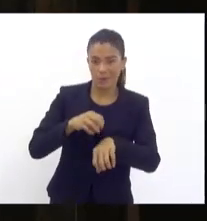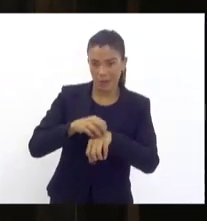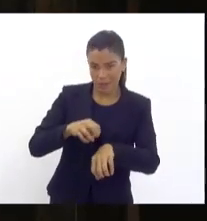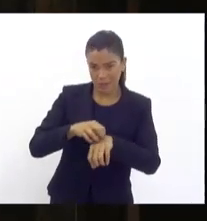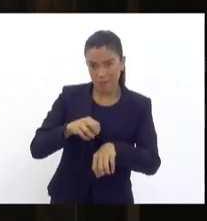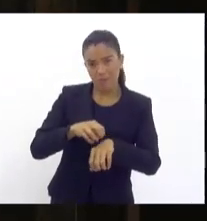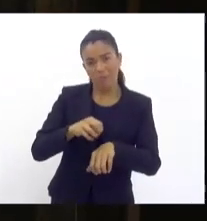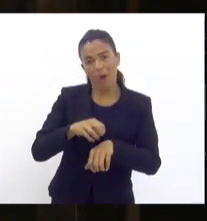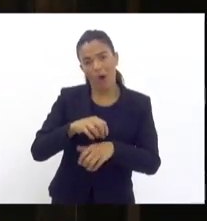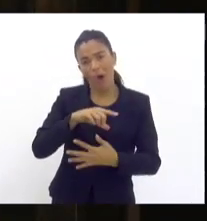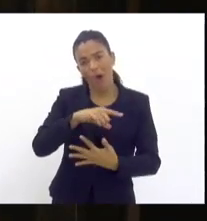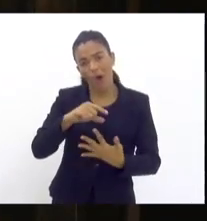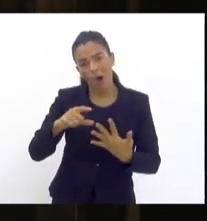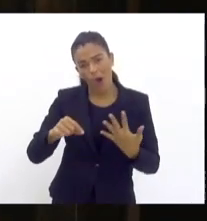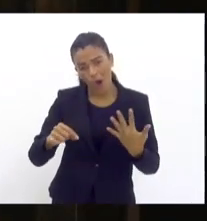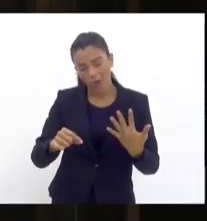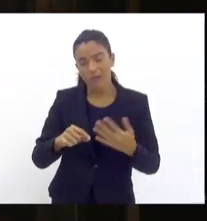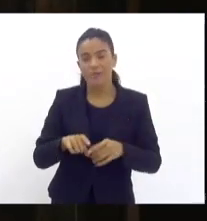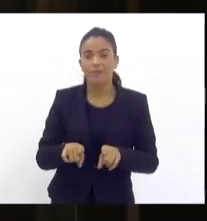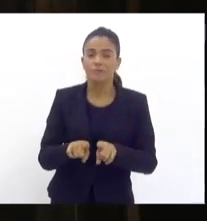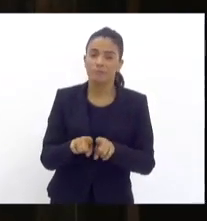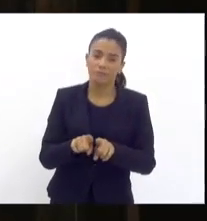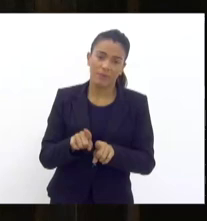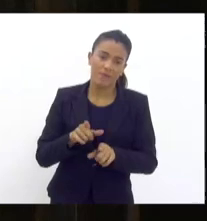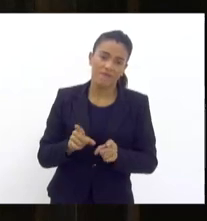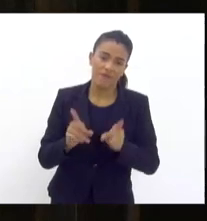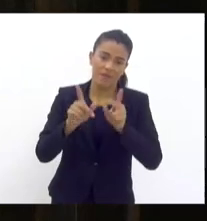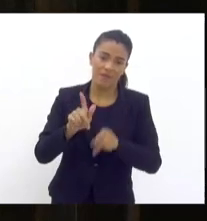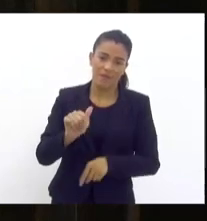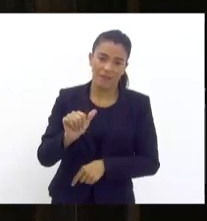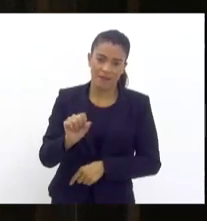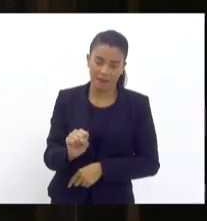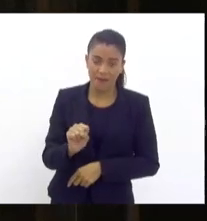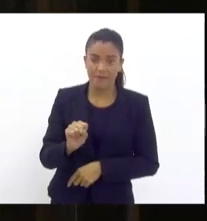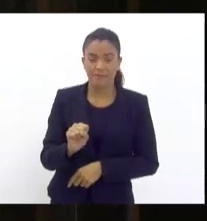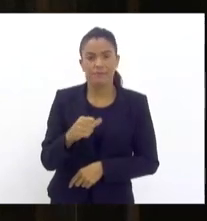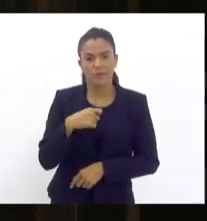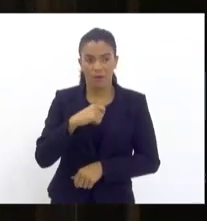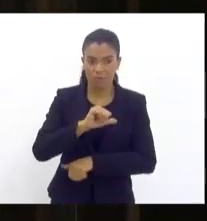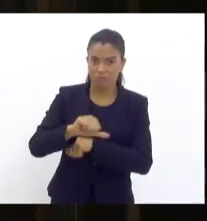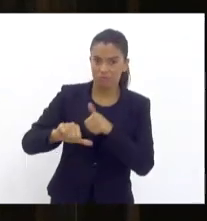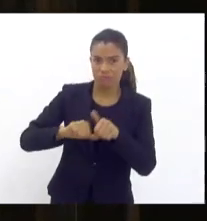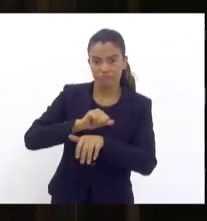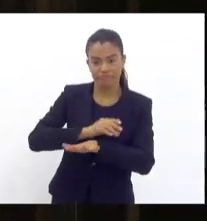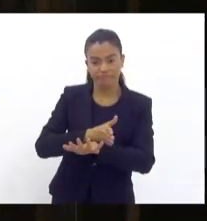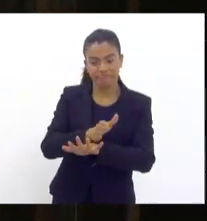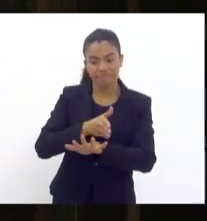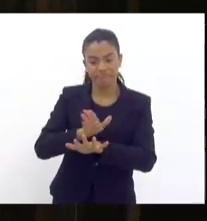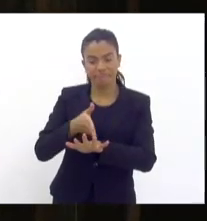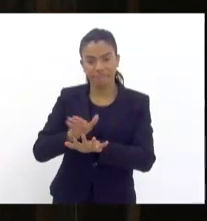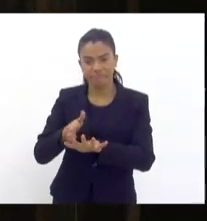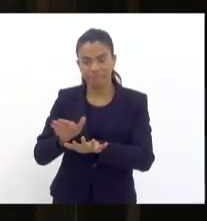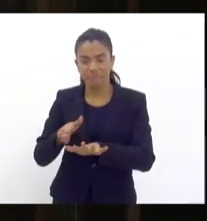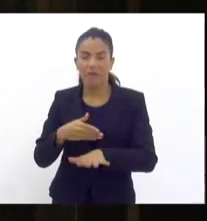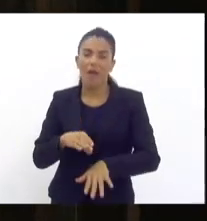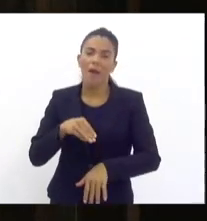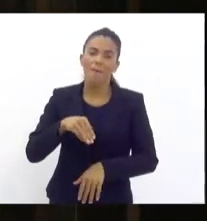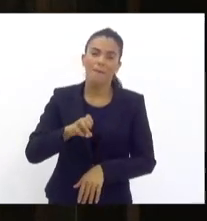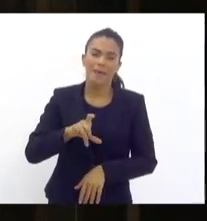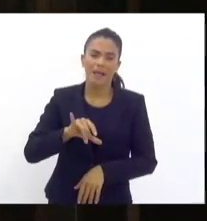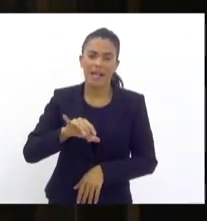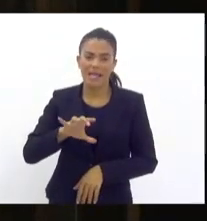a comércio legal de gás, há uma mescla hoje realmente do formato. Tanto a milícia quanto a organização criminosa,